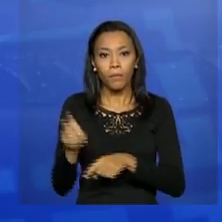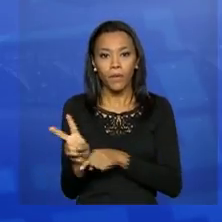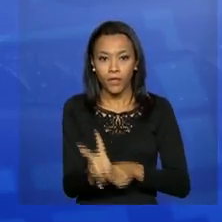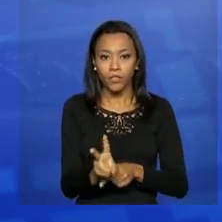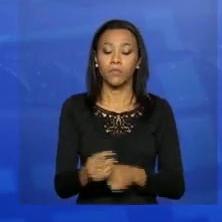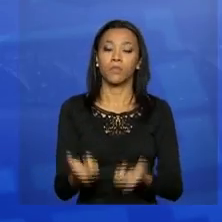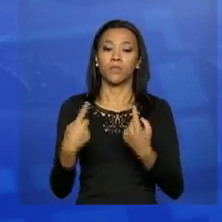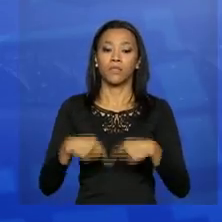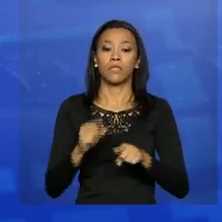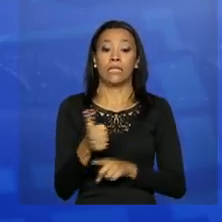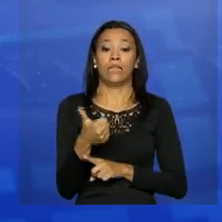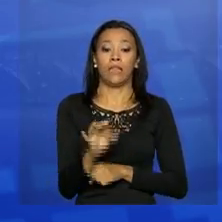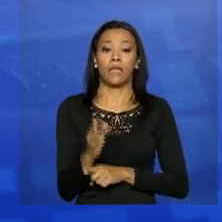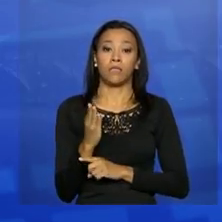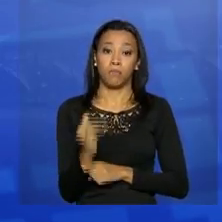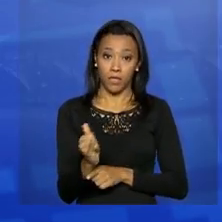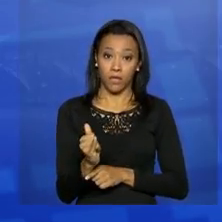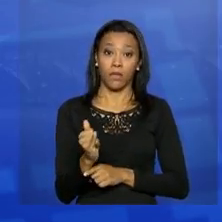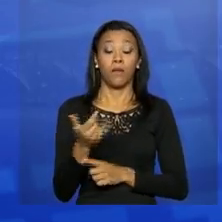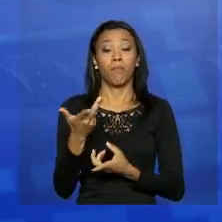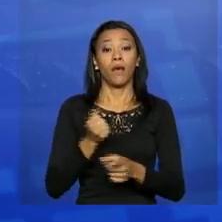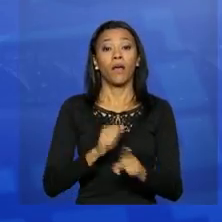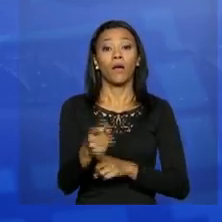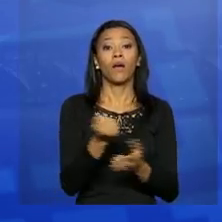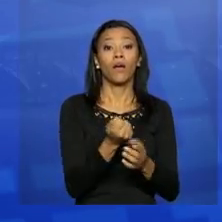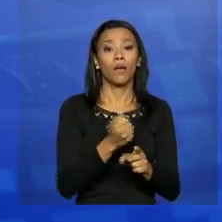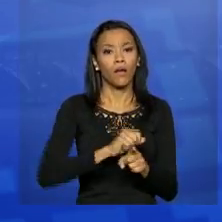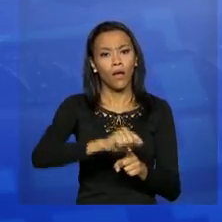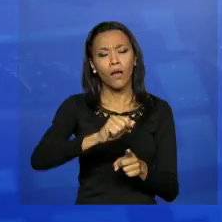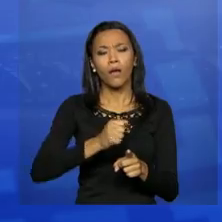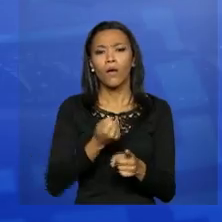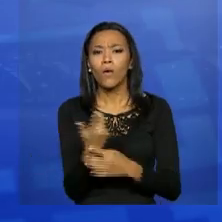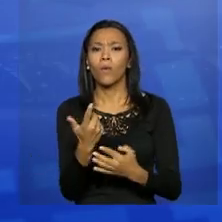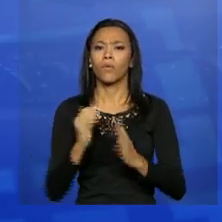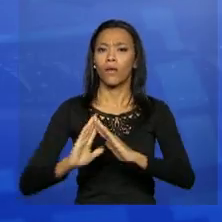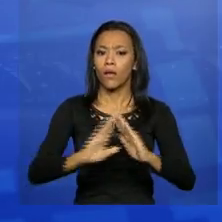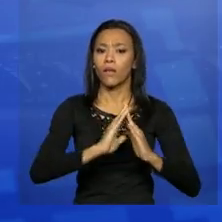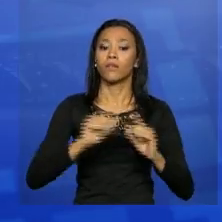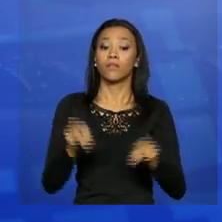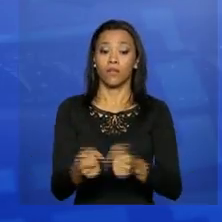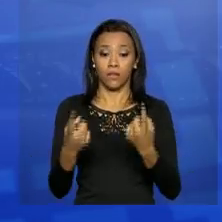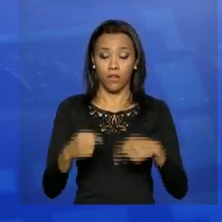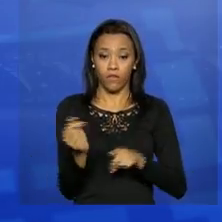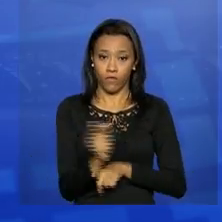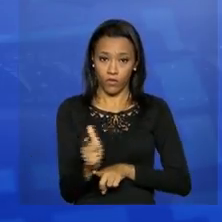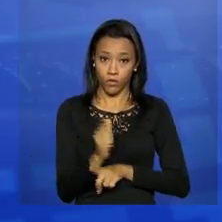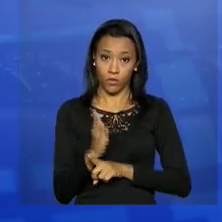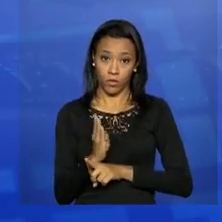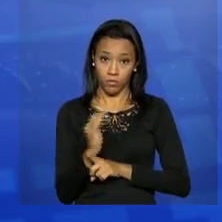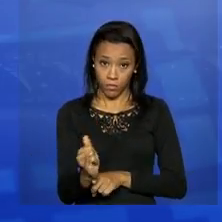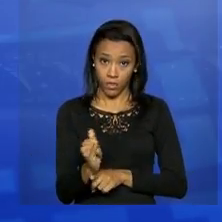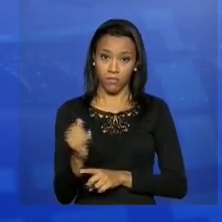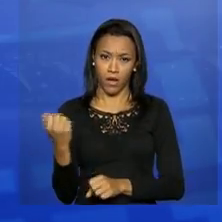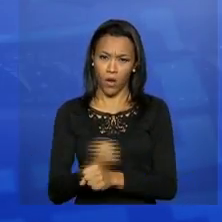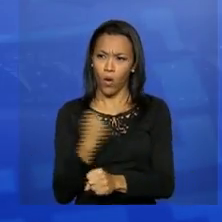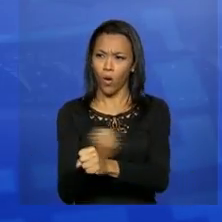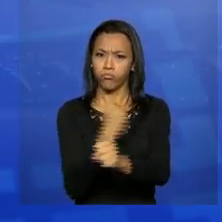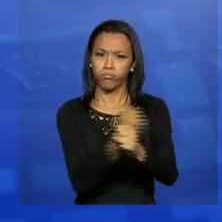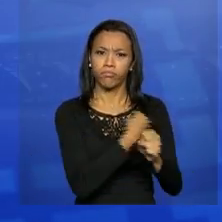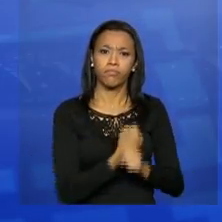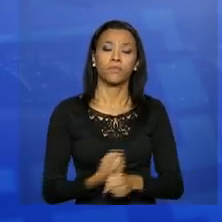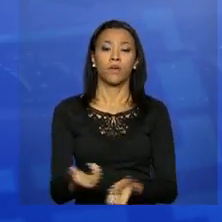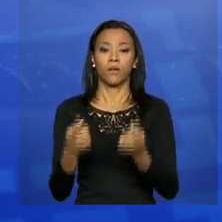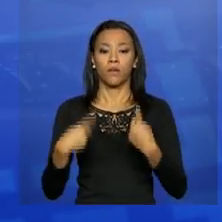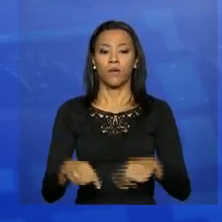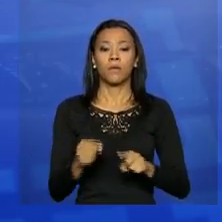10 bilhões para financiamento habitacional, R$ 22 bilhões para investimento em infraestrutura, outros R